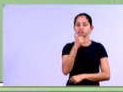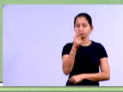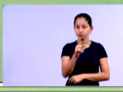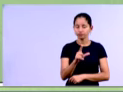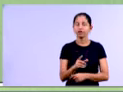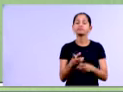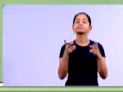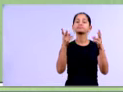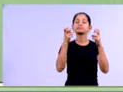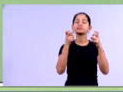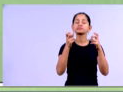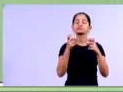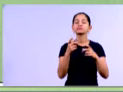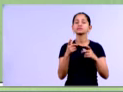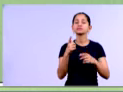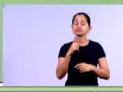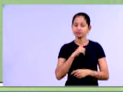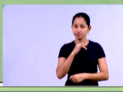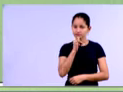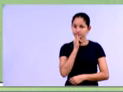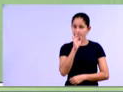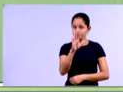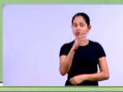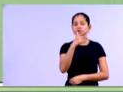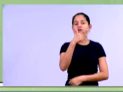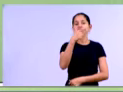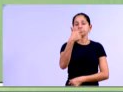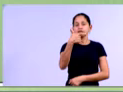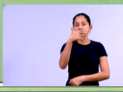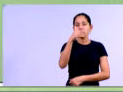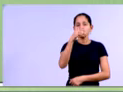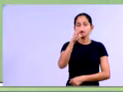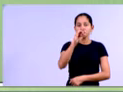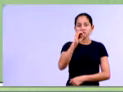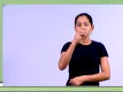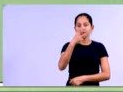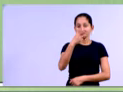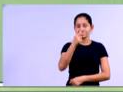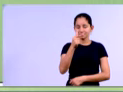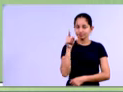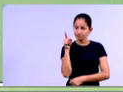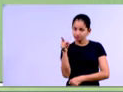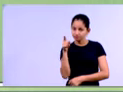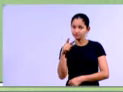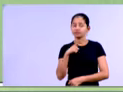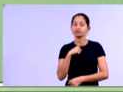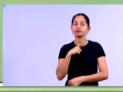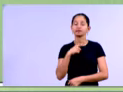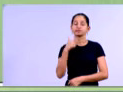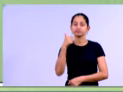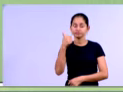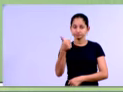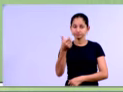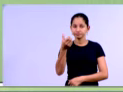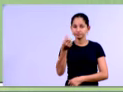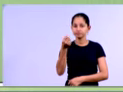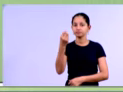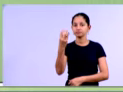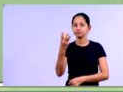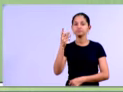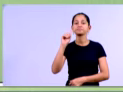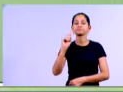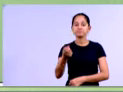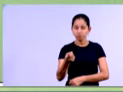Então, percebam que em 2013, o valor da disponibilidade, né, já colocamos aqui, é 163.634,